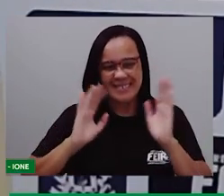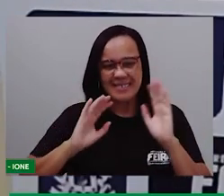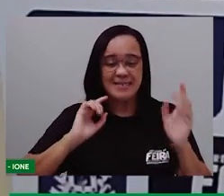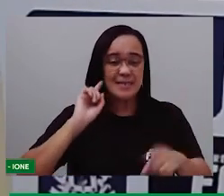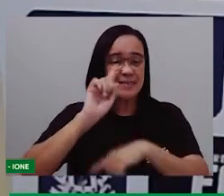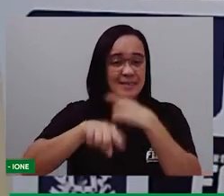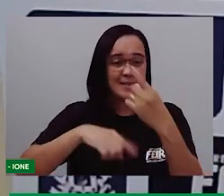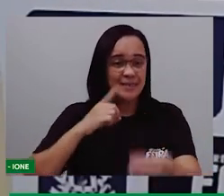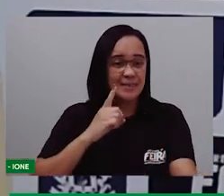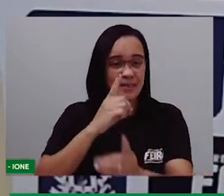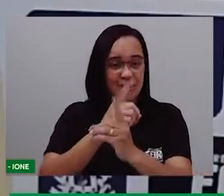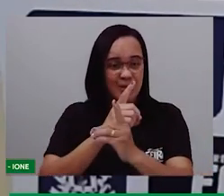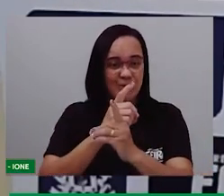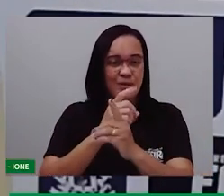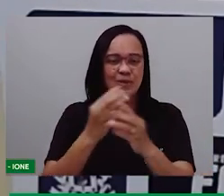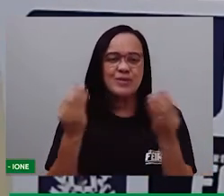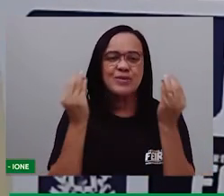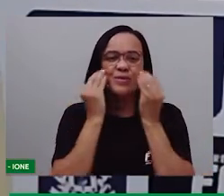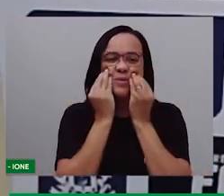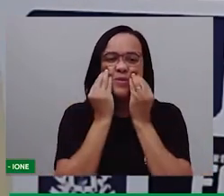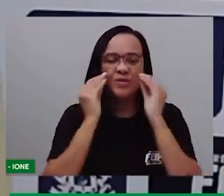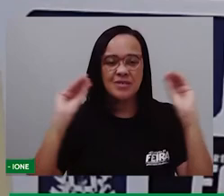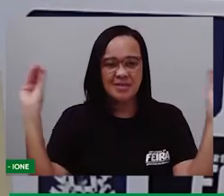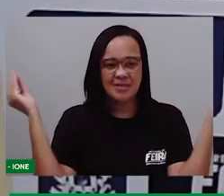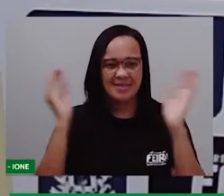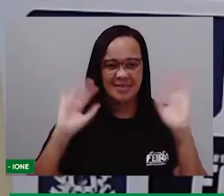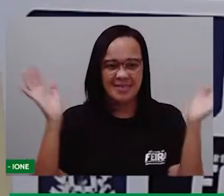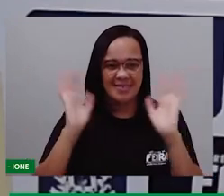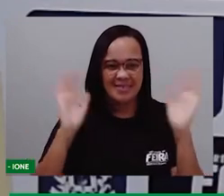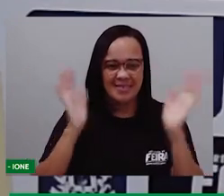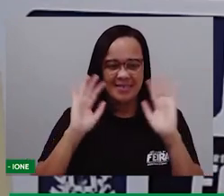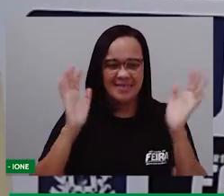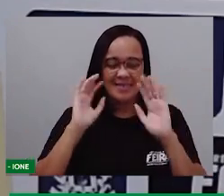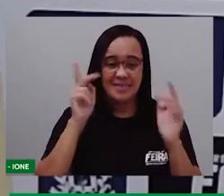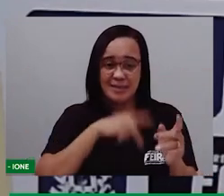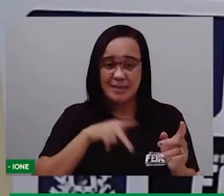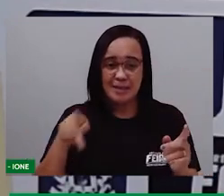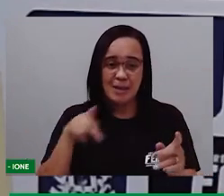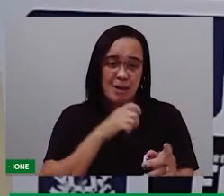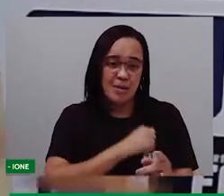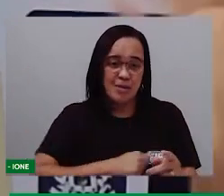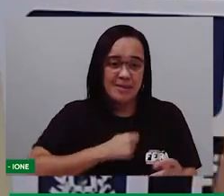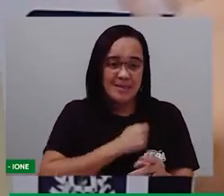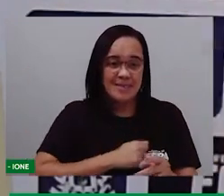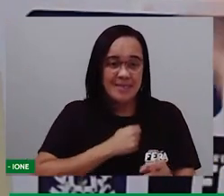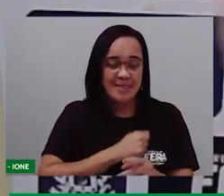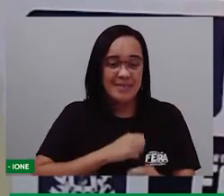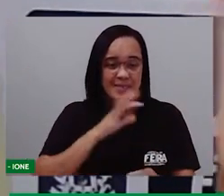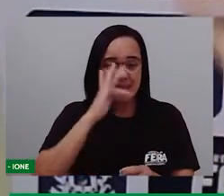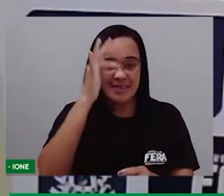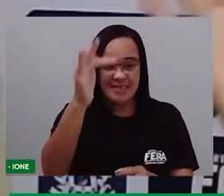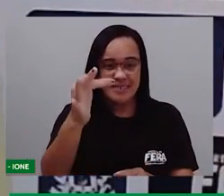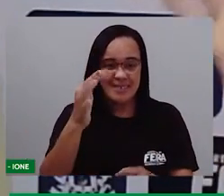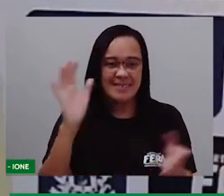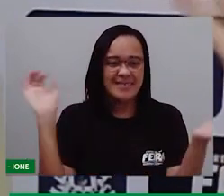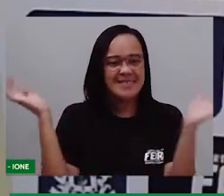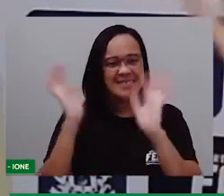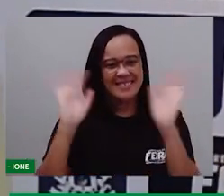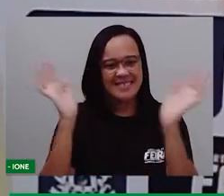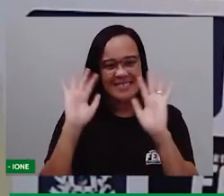Nós vemos no próximo encontro. Beijo, a Pró já tá com saudade. Até daqui a pouco.